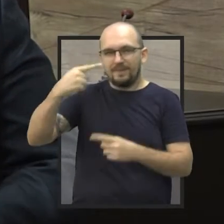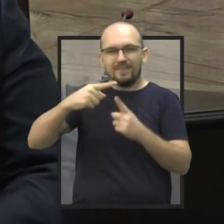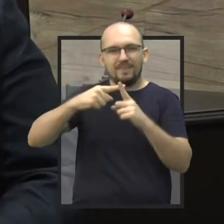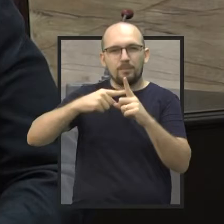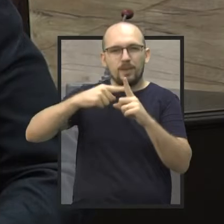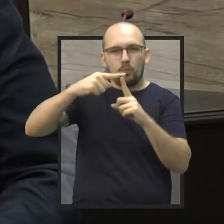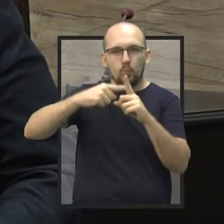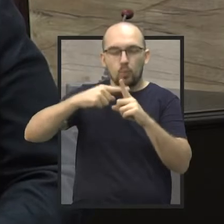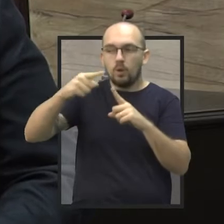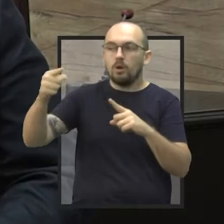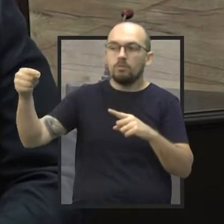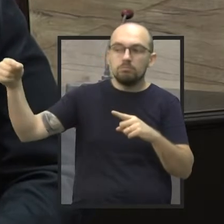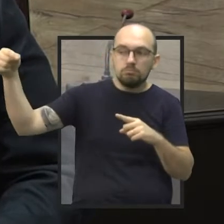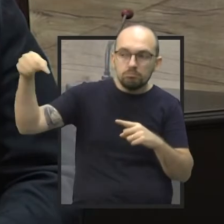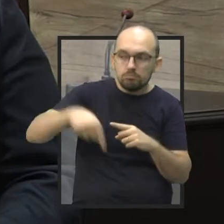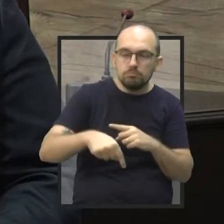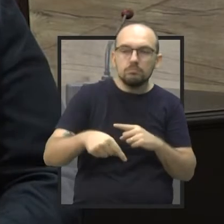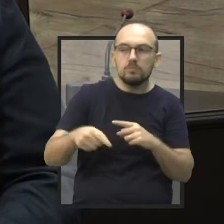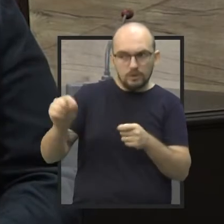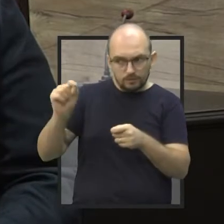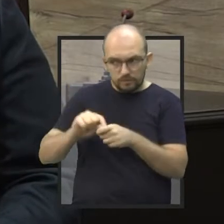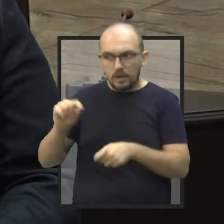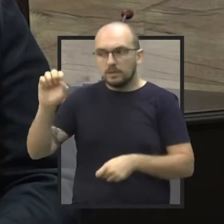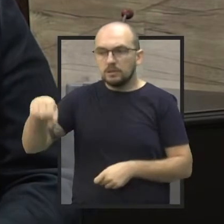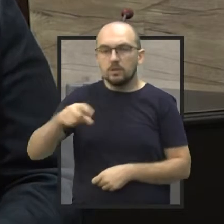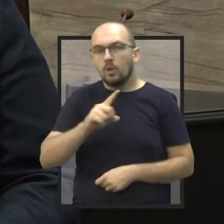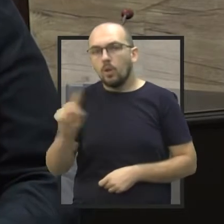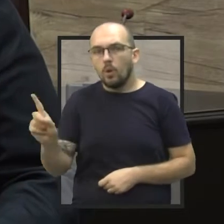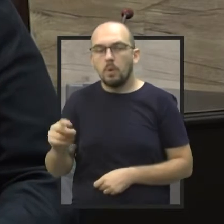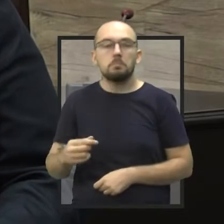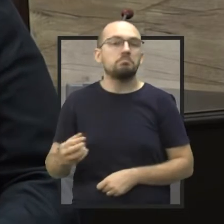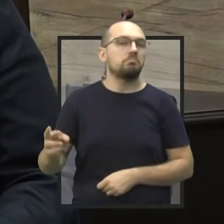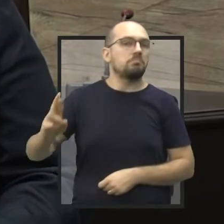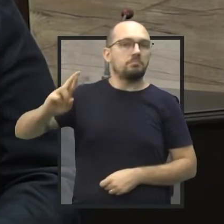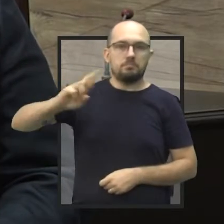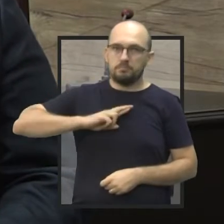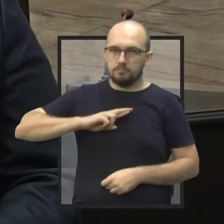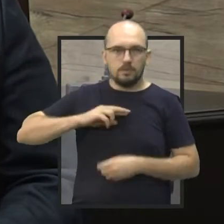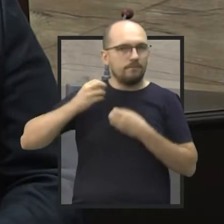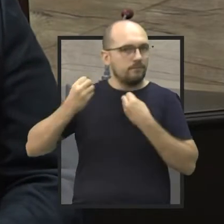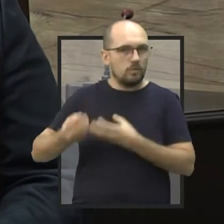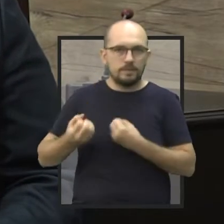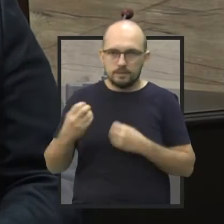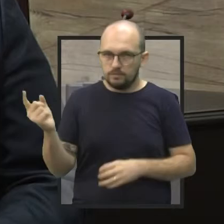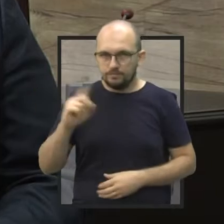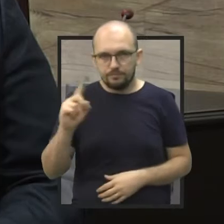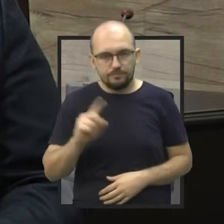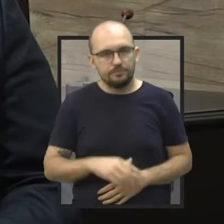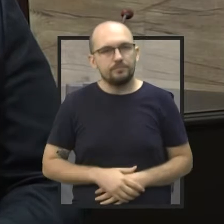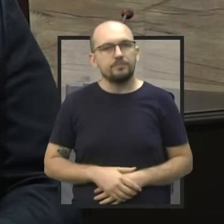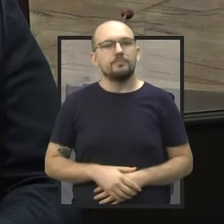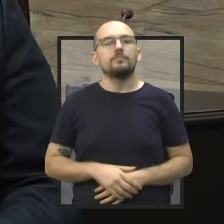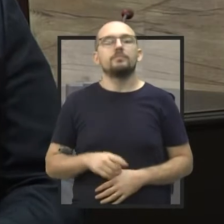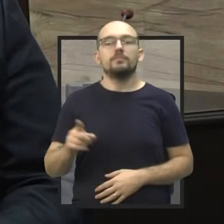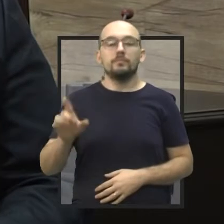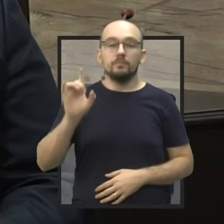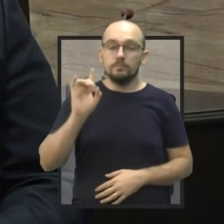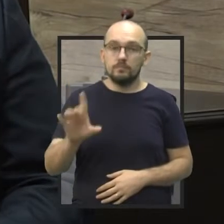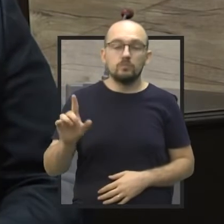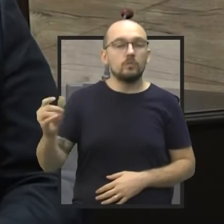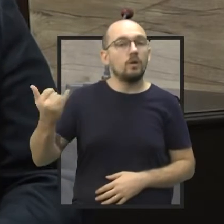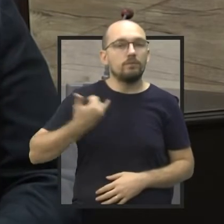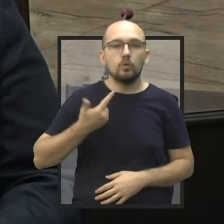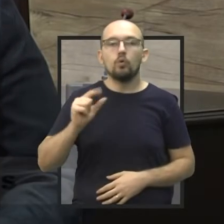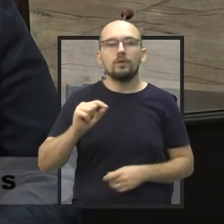verificação das pessoas que chegam na cidade. Como resposta do requerimento, eu não tive essas informações. Eu só fui informado por esse requerimento, que é